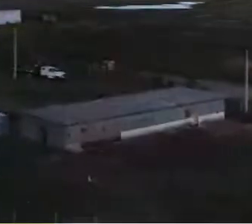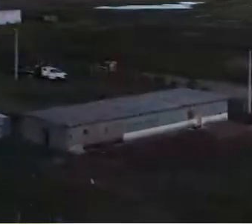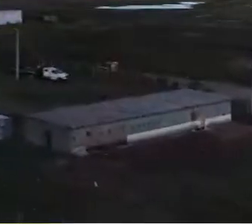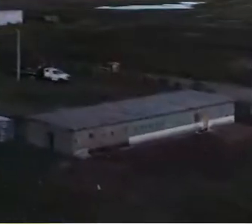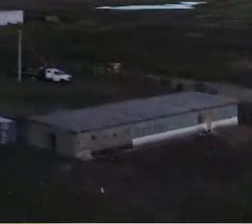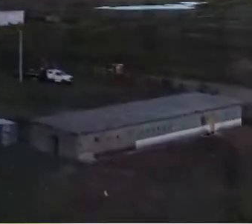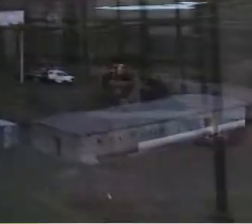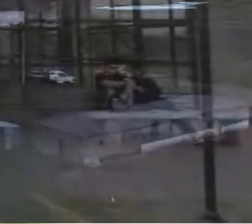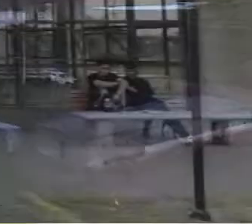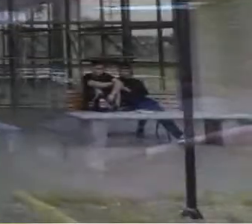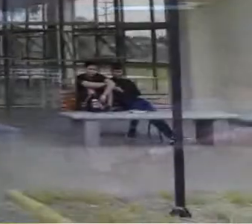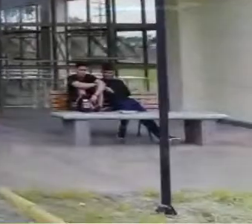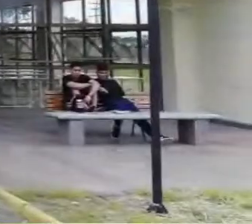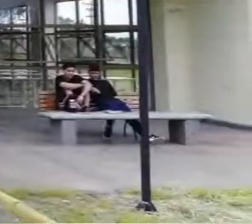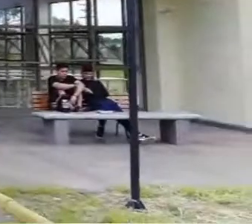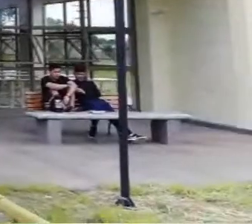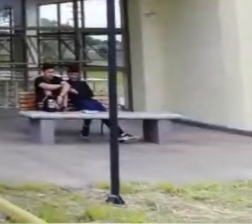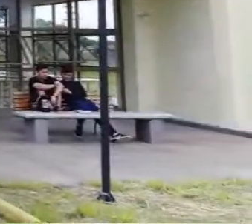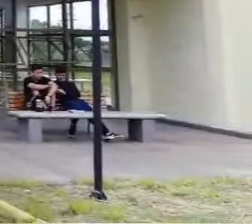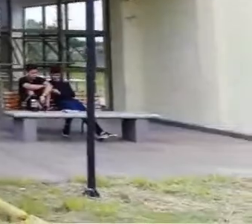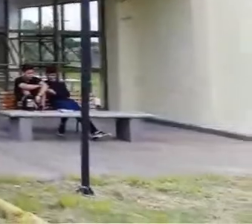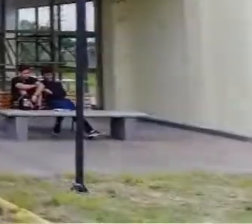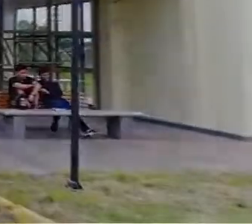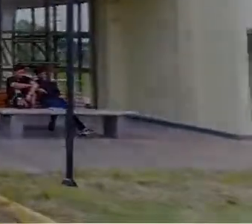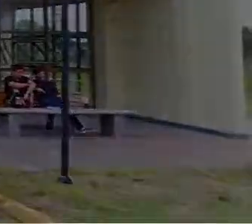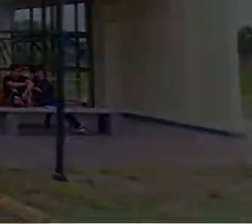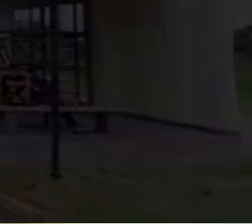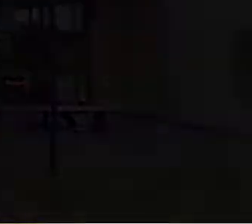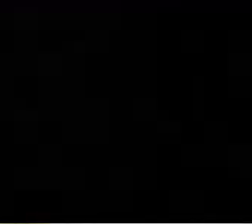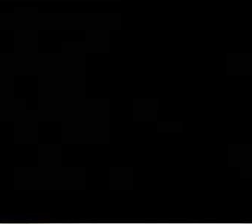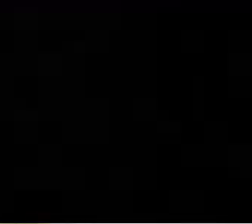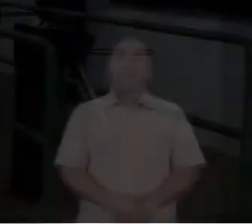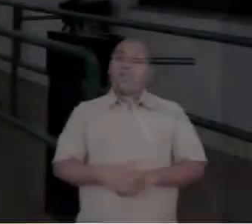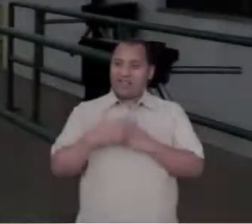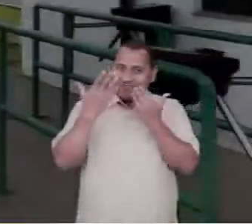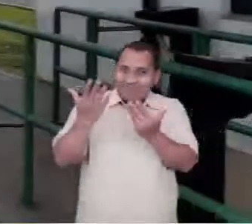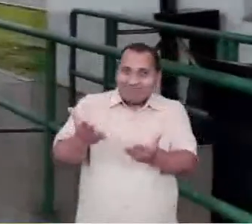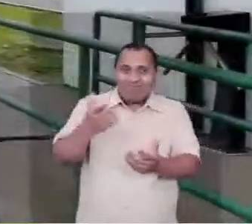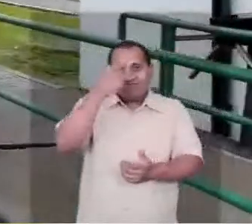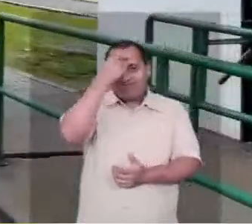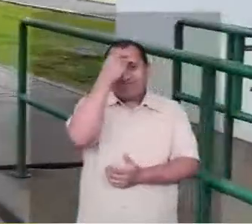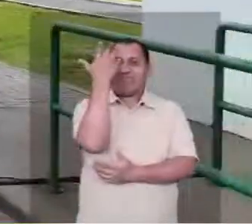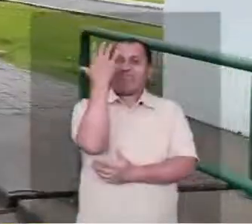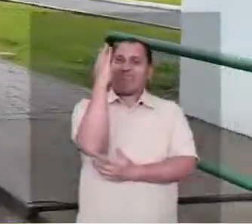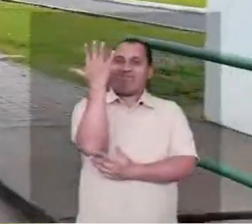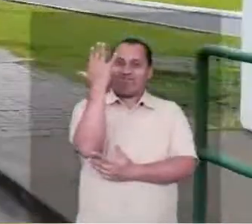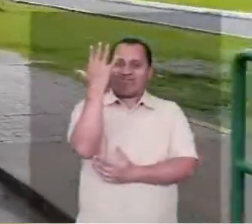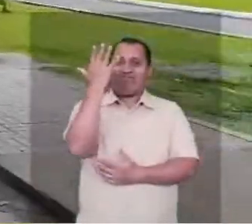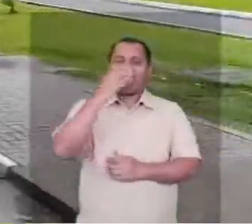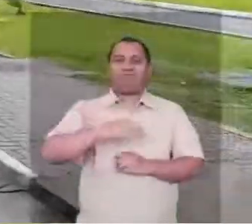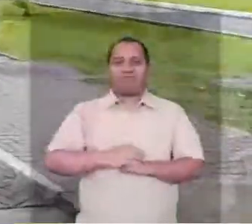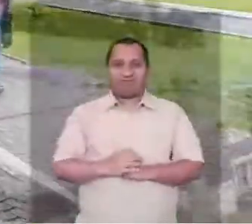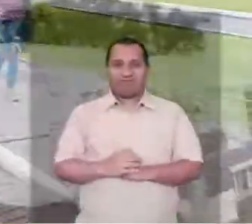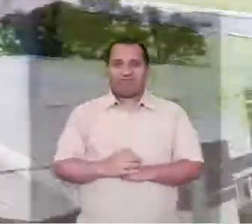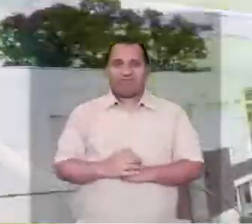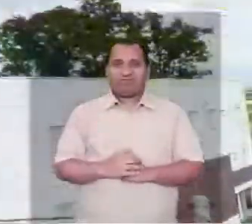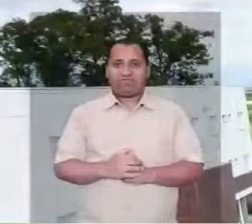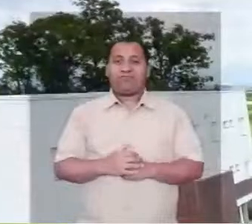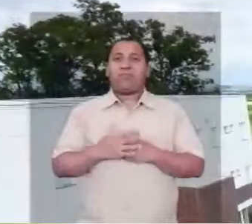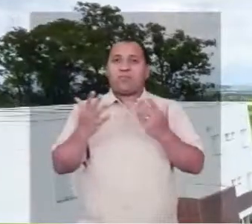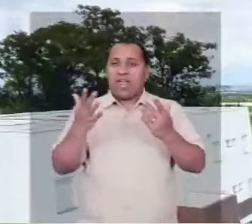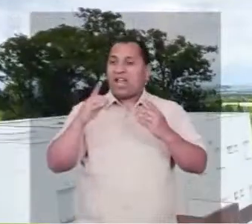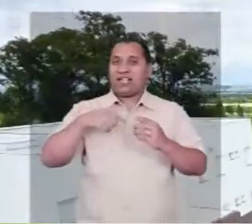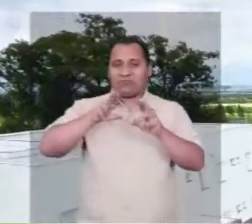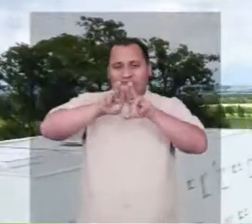a Universidade Federal do